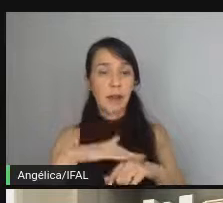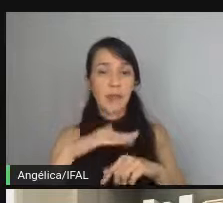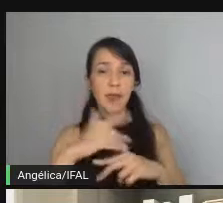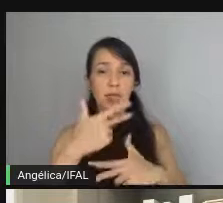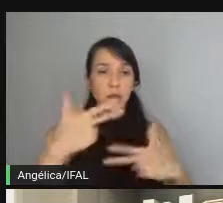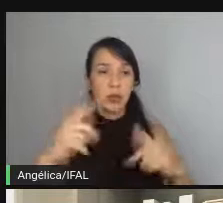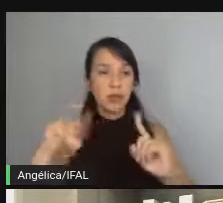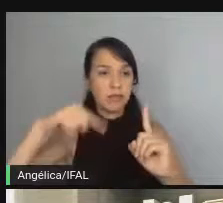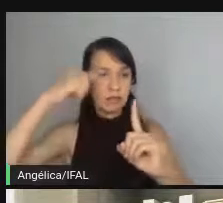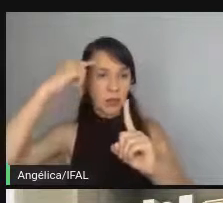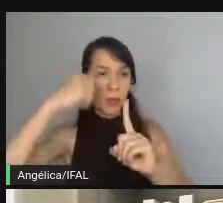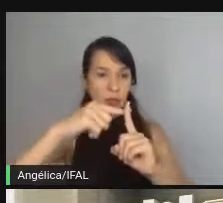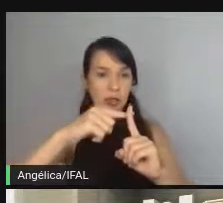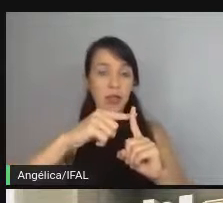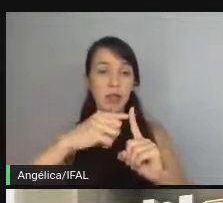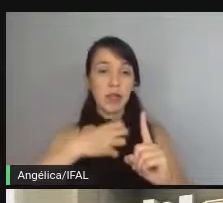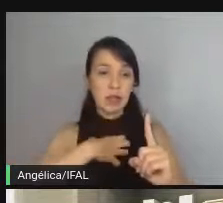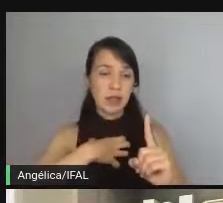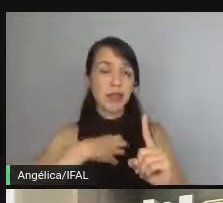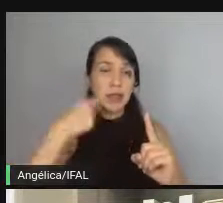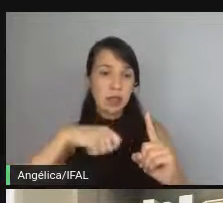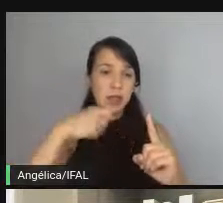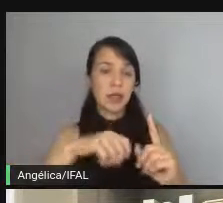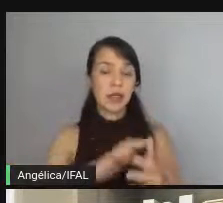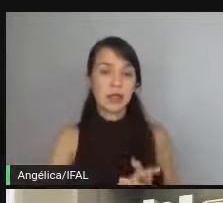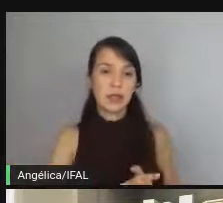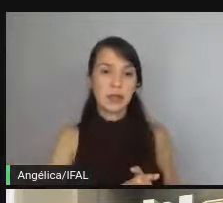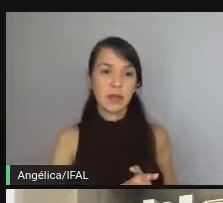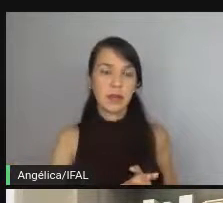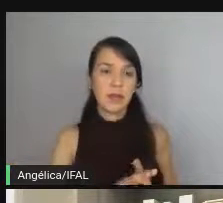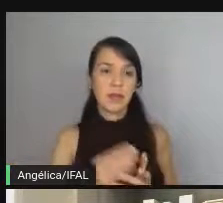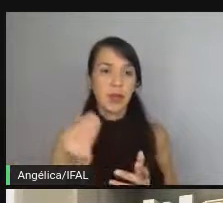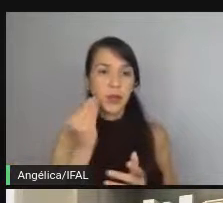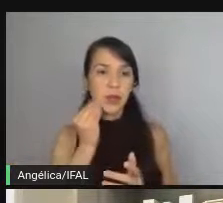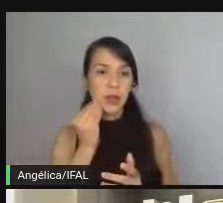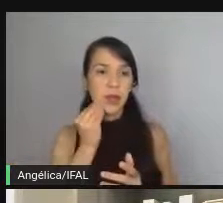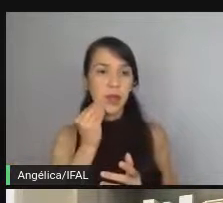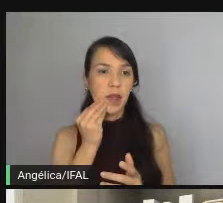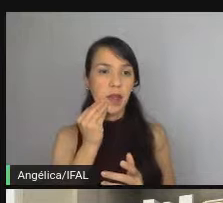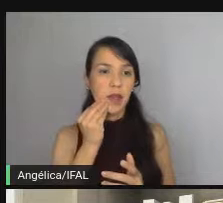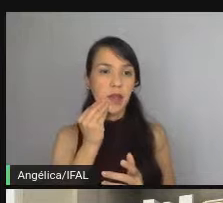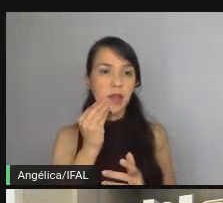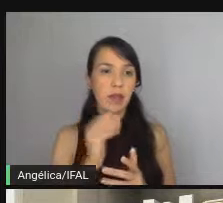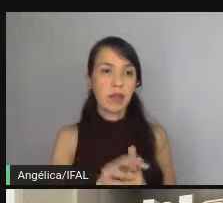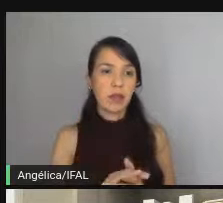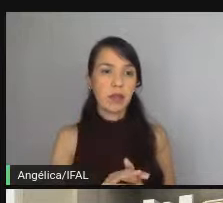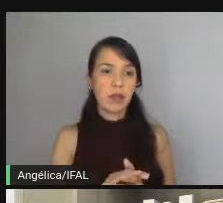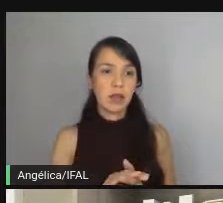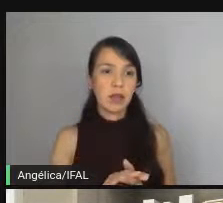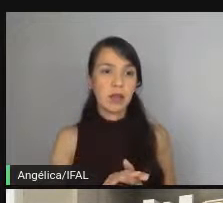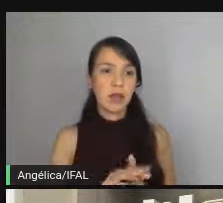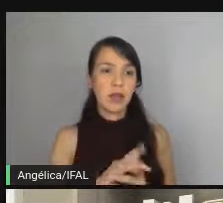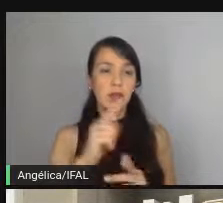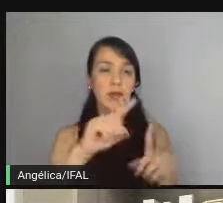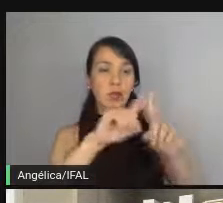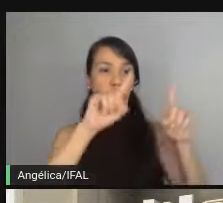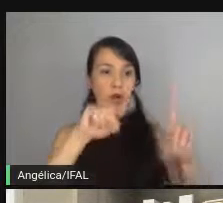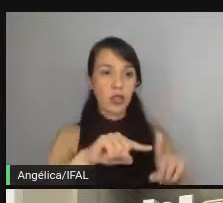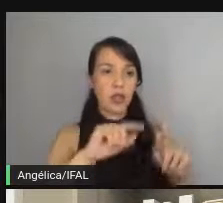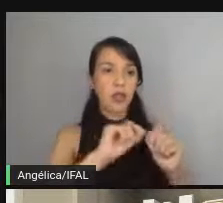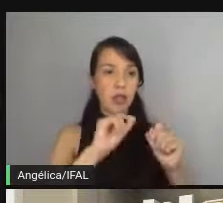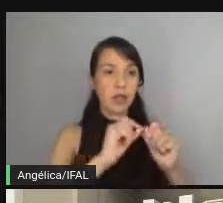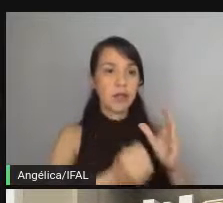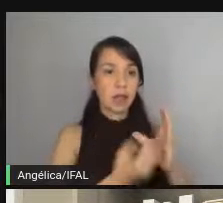vantagens e sentir essas necessidades dos testes depois de um projeto já lançado em produção